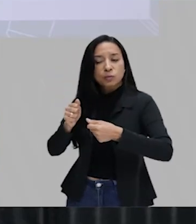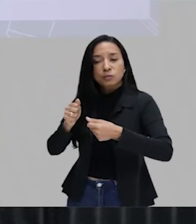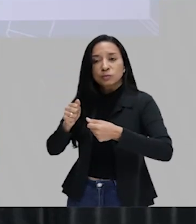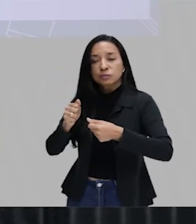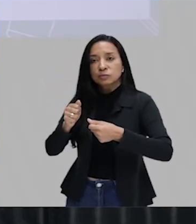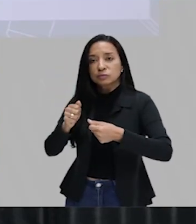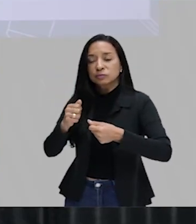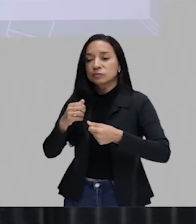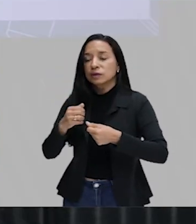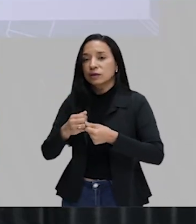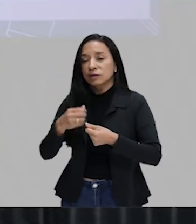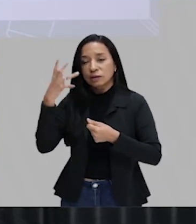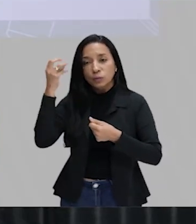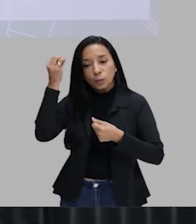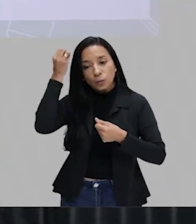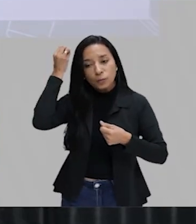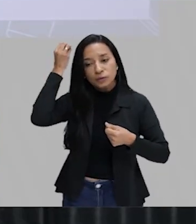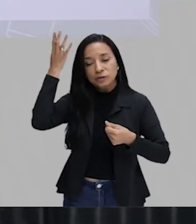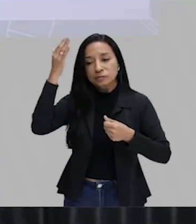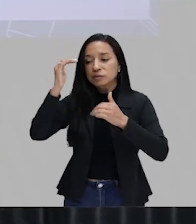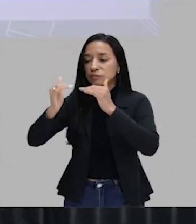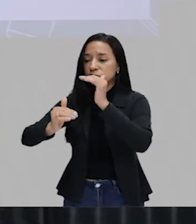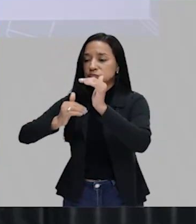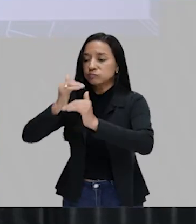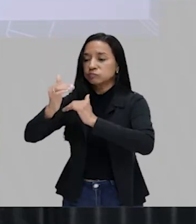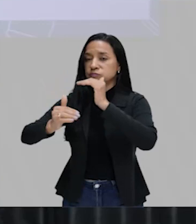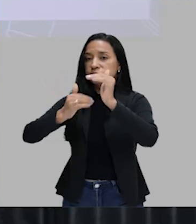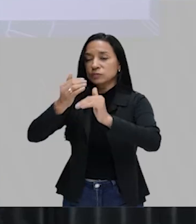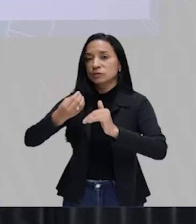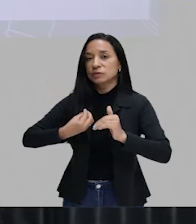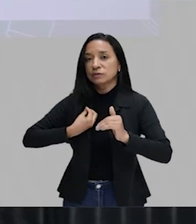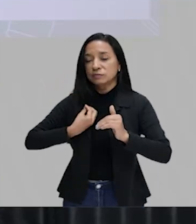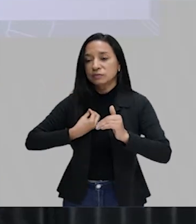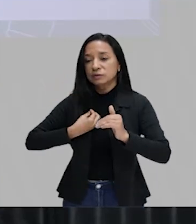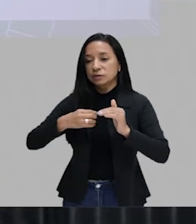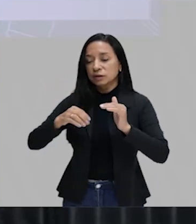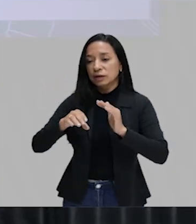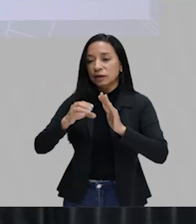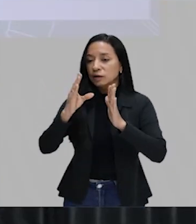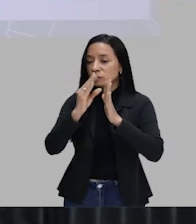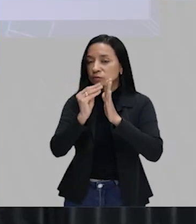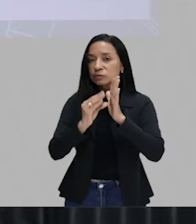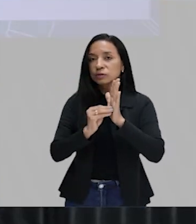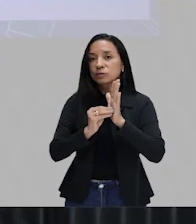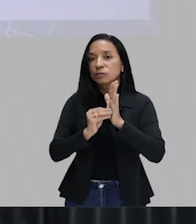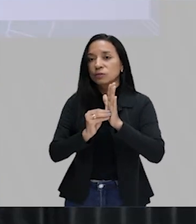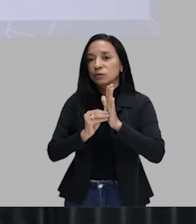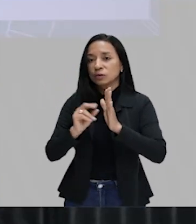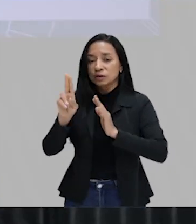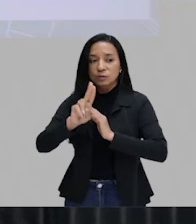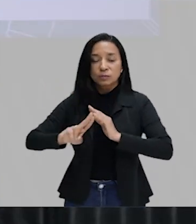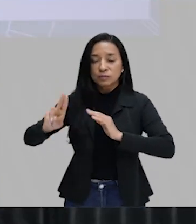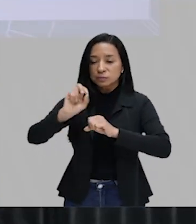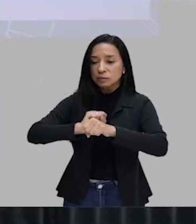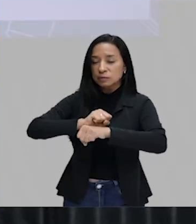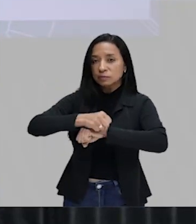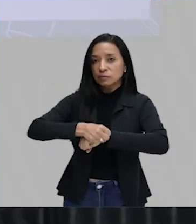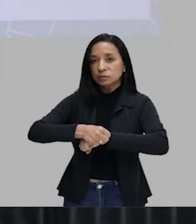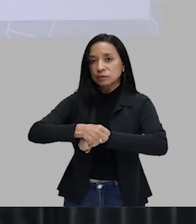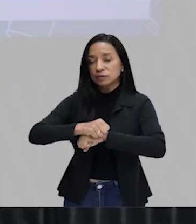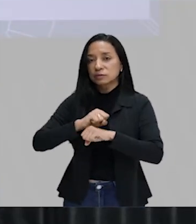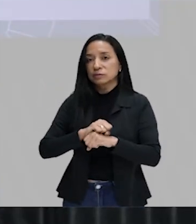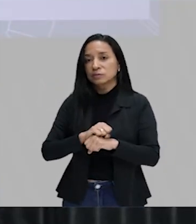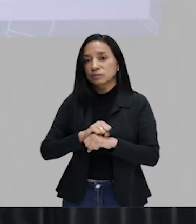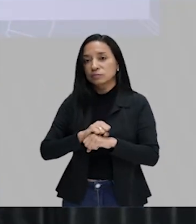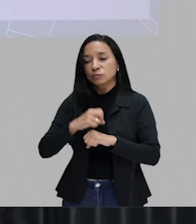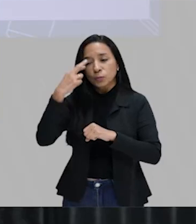esse que nós adquirimos no decorrer da nossa vida, os conteúdos acadêmicos, esse que nós estudamos na escola, em biologia, em história,